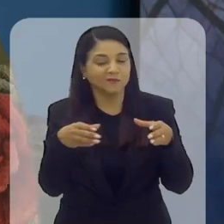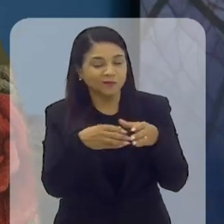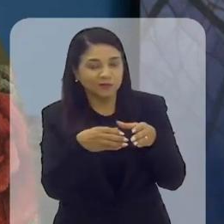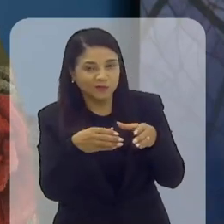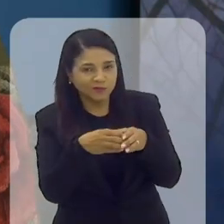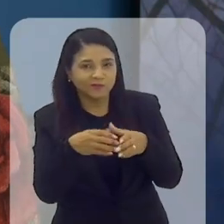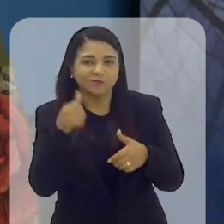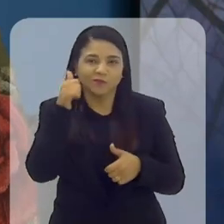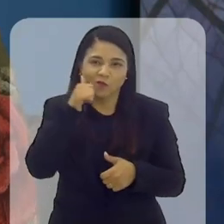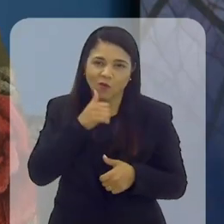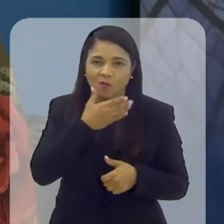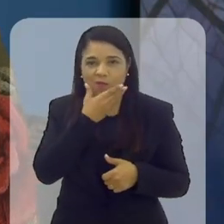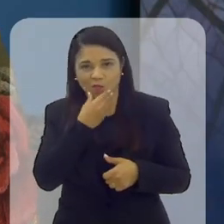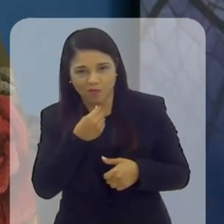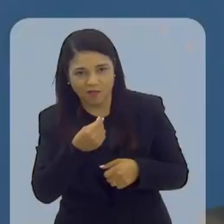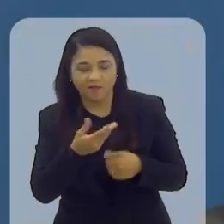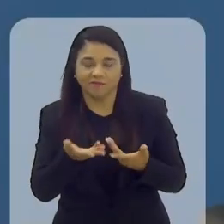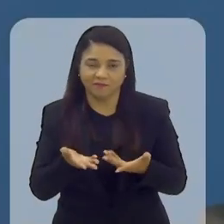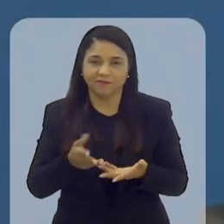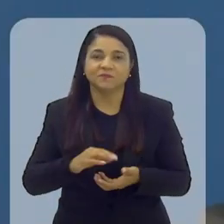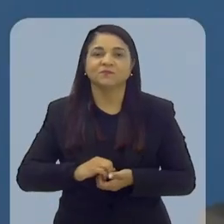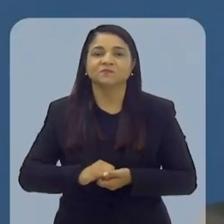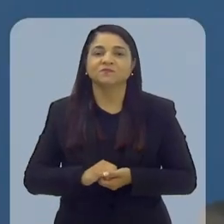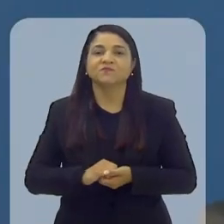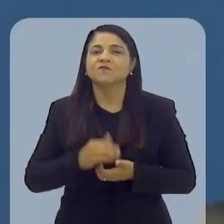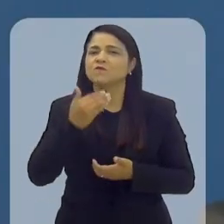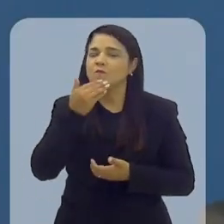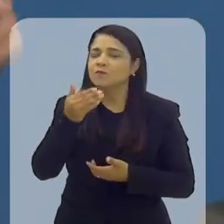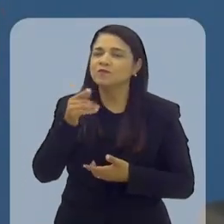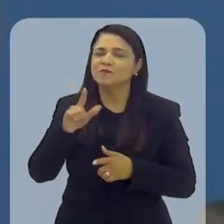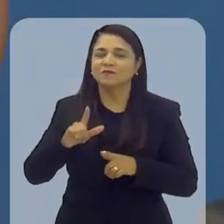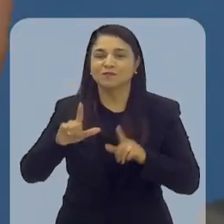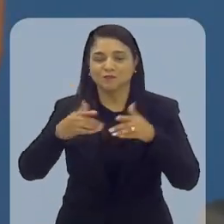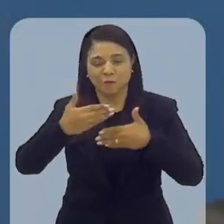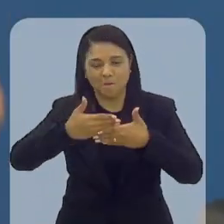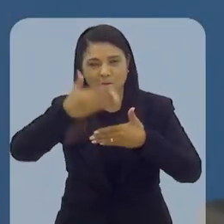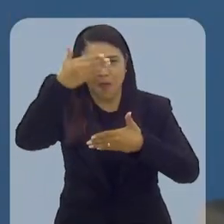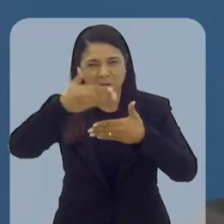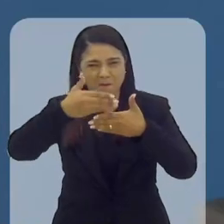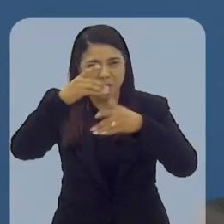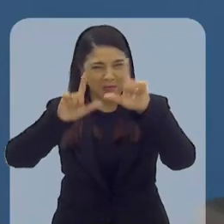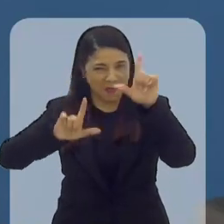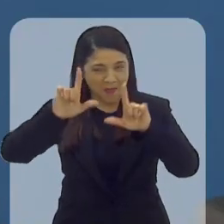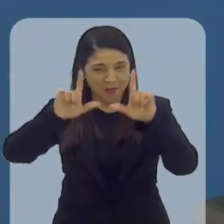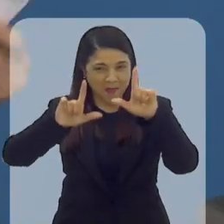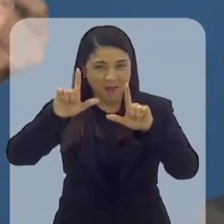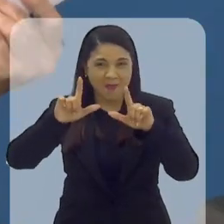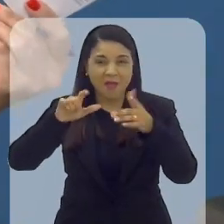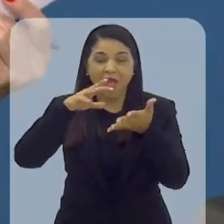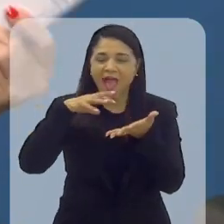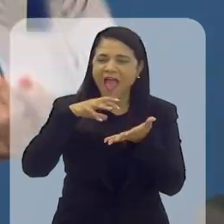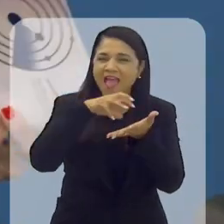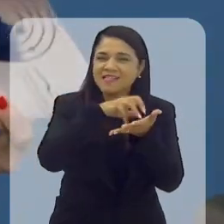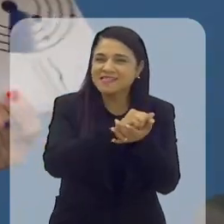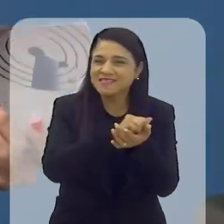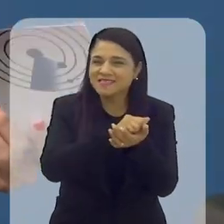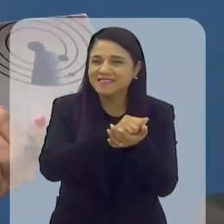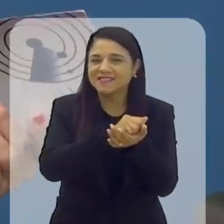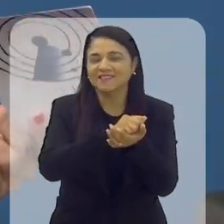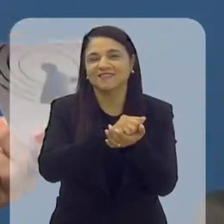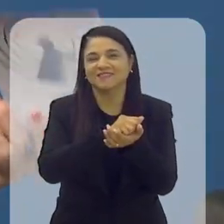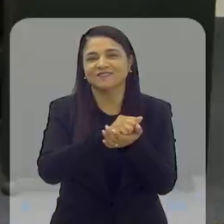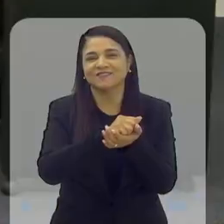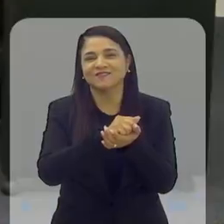deputadas e suas equipes. Que maravilha. Eu vou pedir para vocês olharem aqui para a nossa tela, porque a gente tem alguns